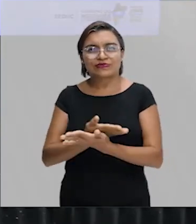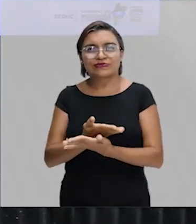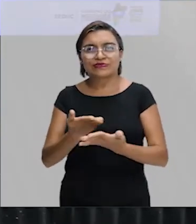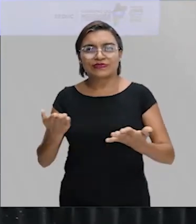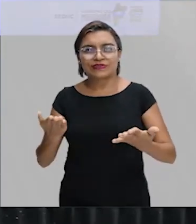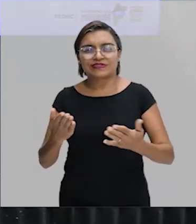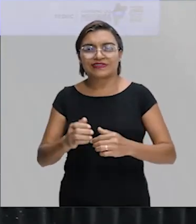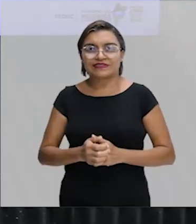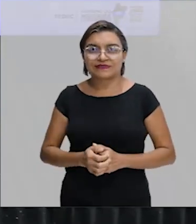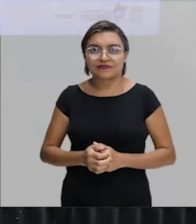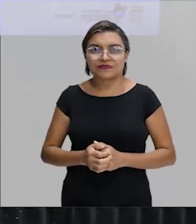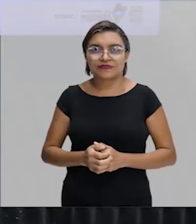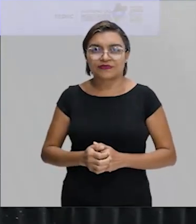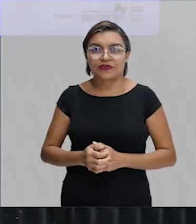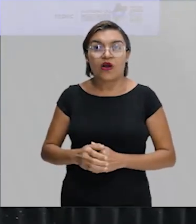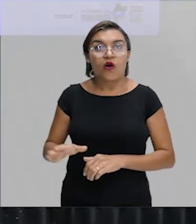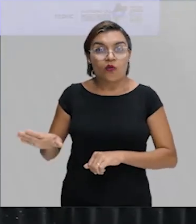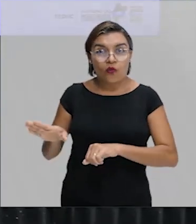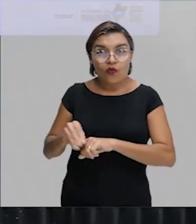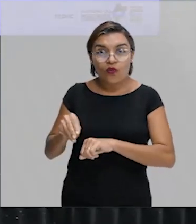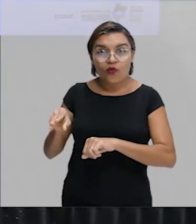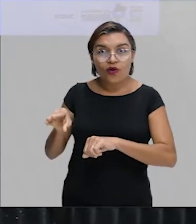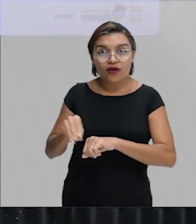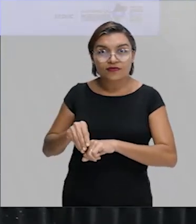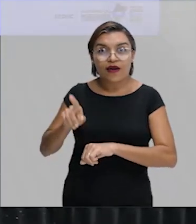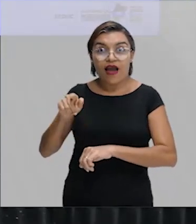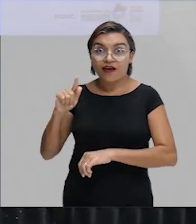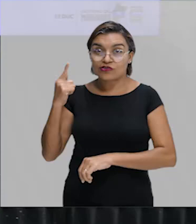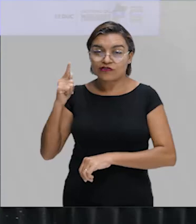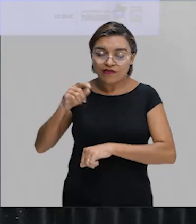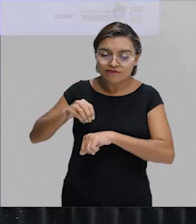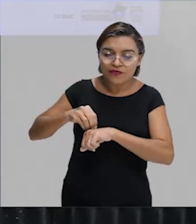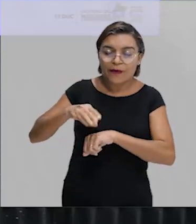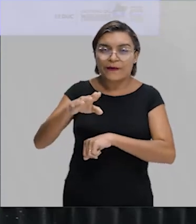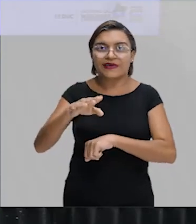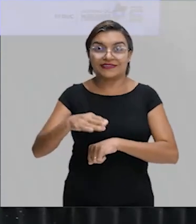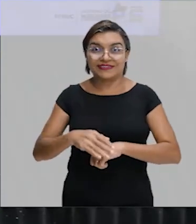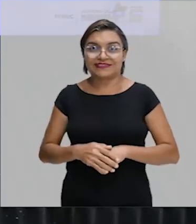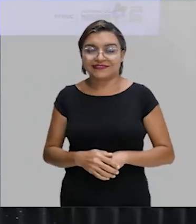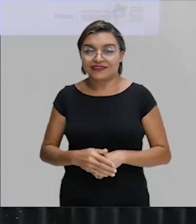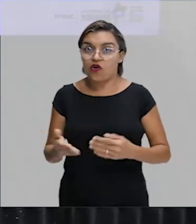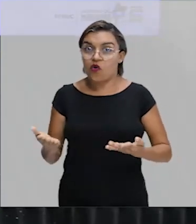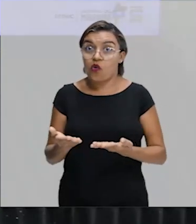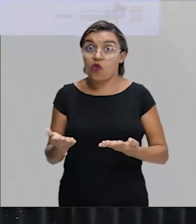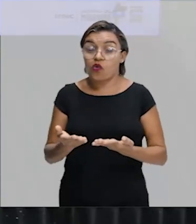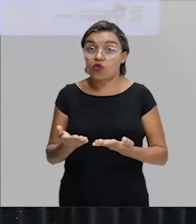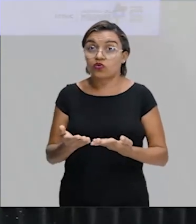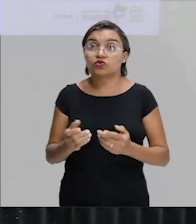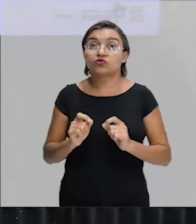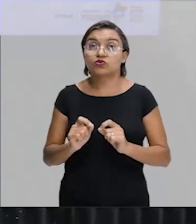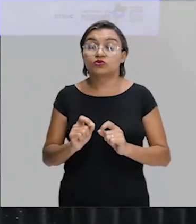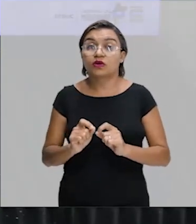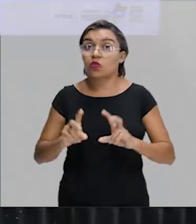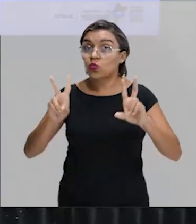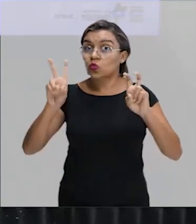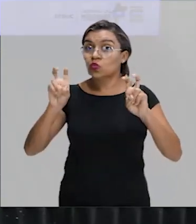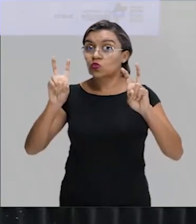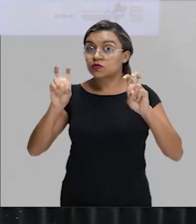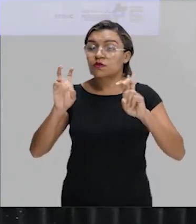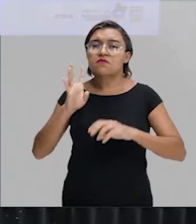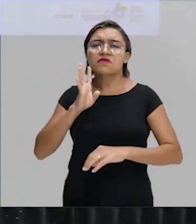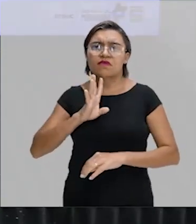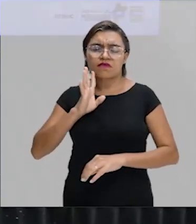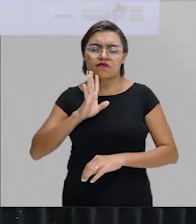poder compartilhar esse belo conhecimento que é a geografia. E hoje a gente vai finalizar uma temática bem